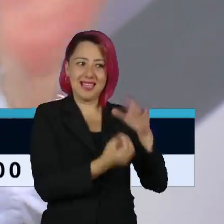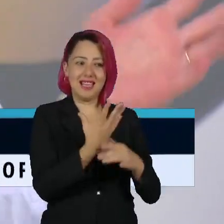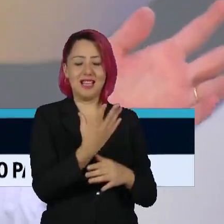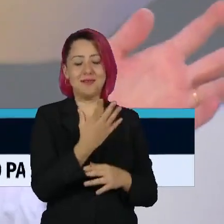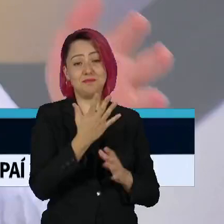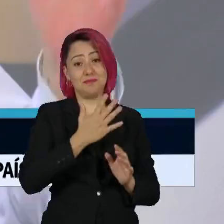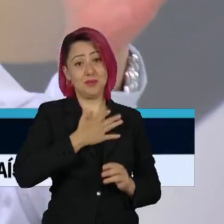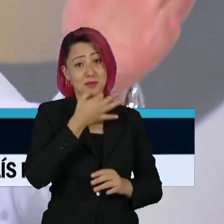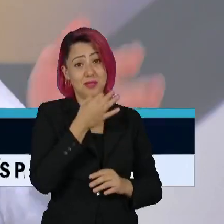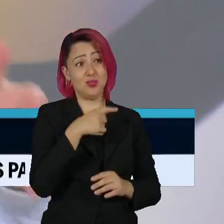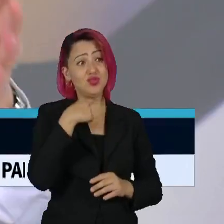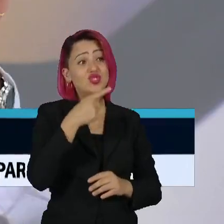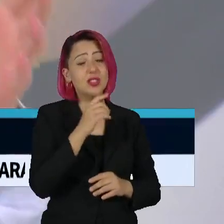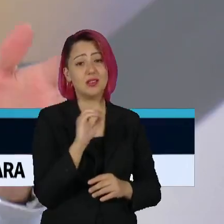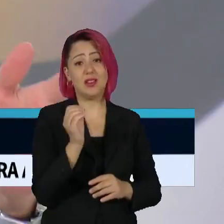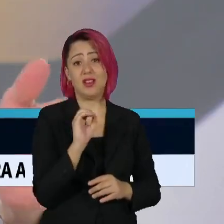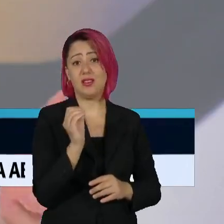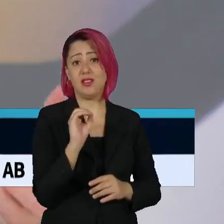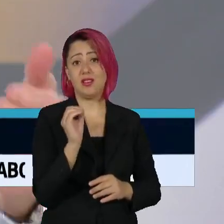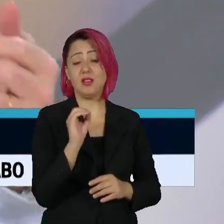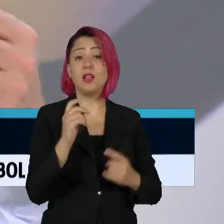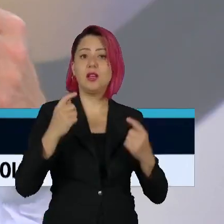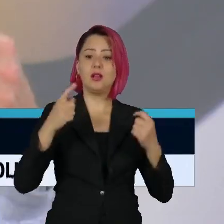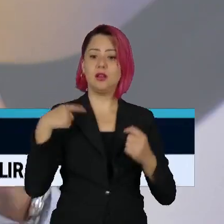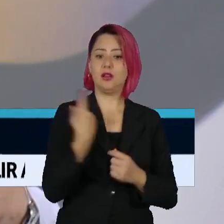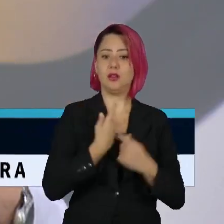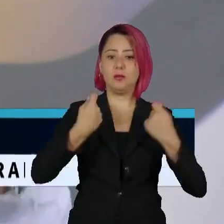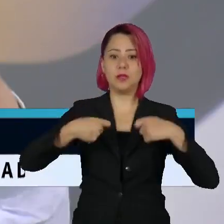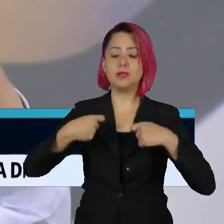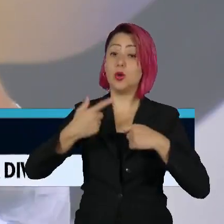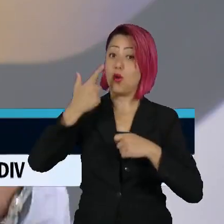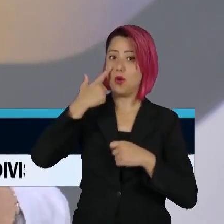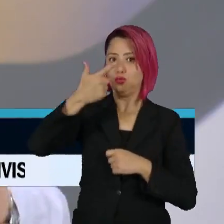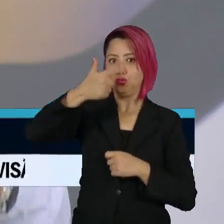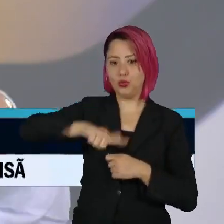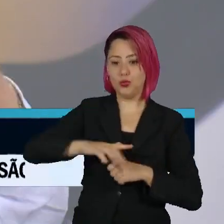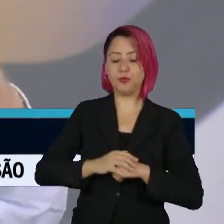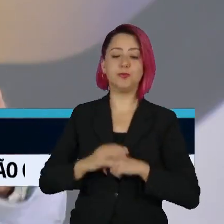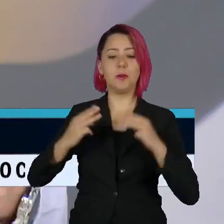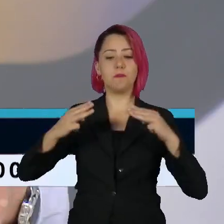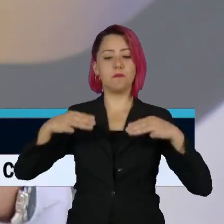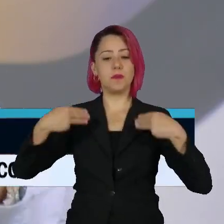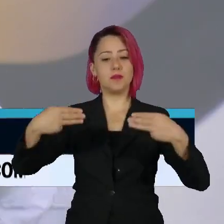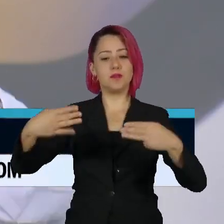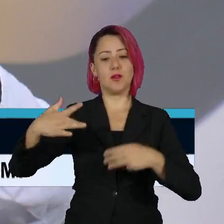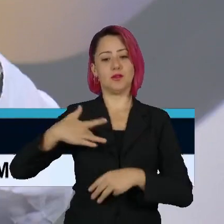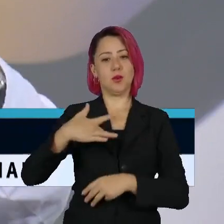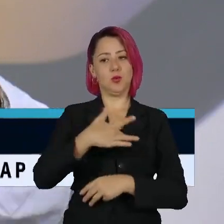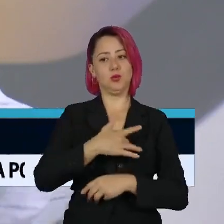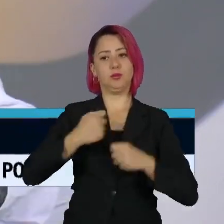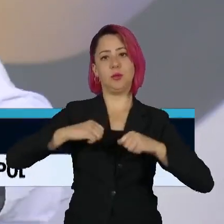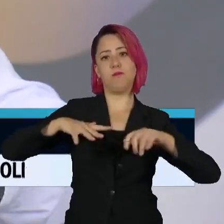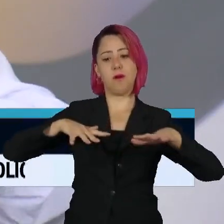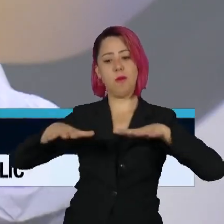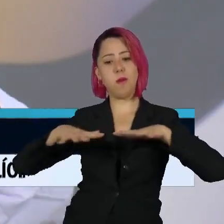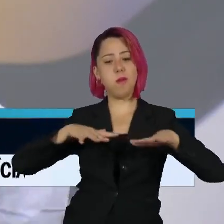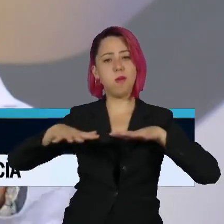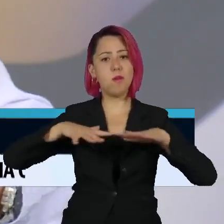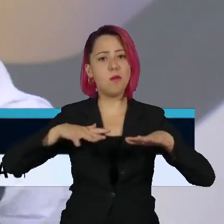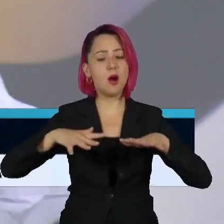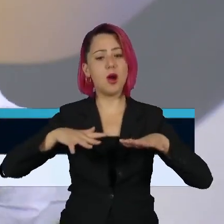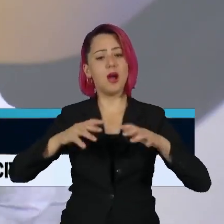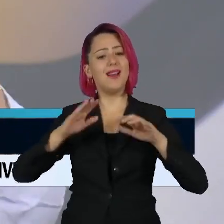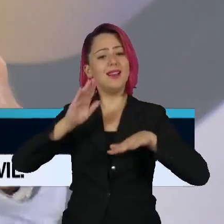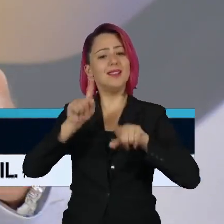Vamos ter mais uma lei. Amém. O que nós temos que ter é, de novo, o Ministério da Saúde tem que se movimentar e tem que ser